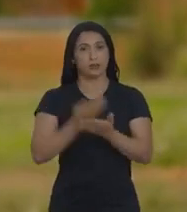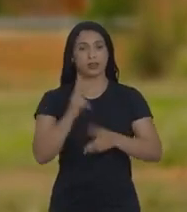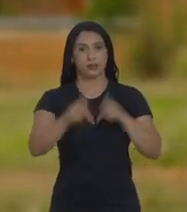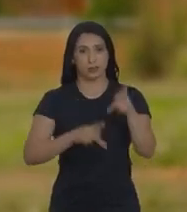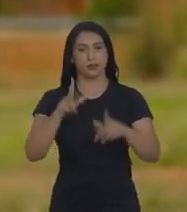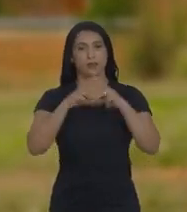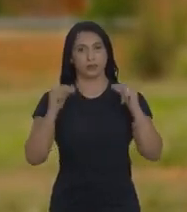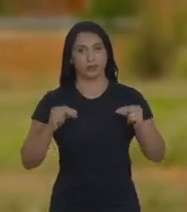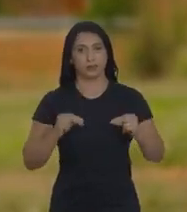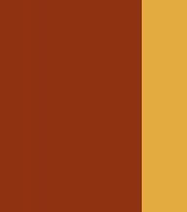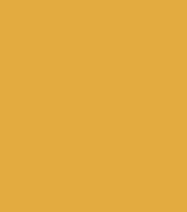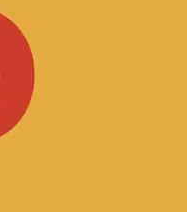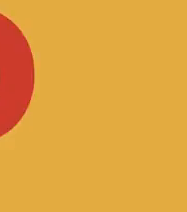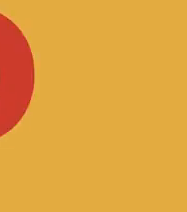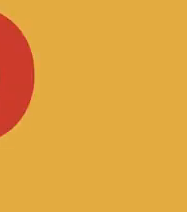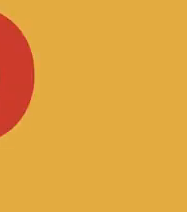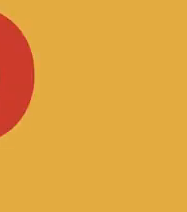confiança da população de Brasília.